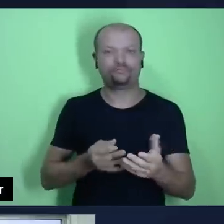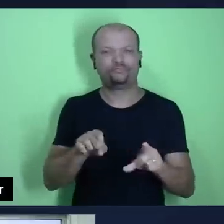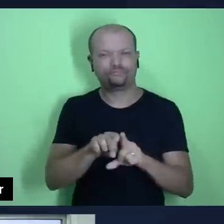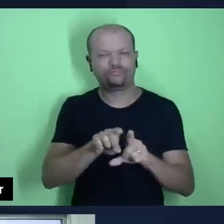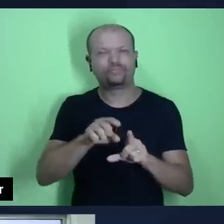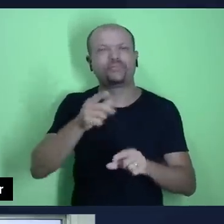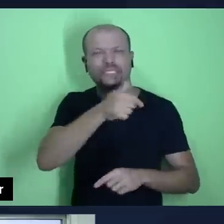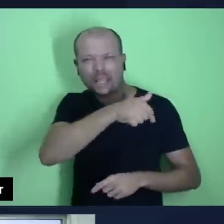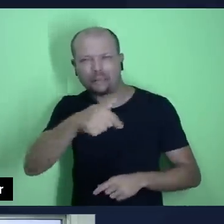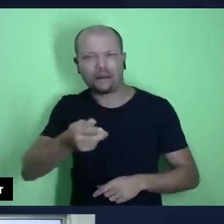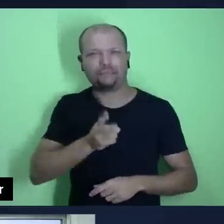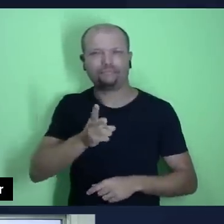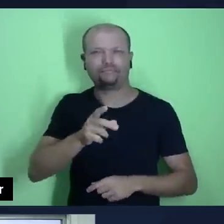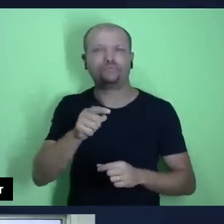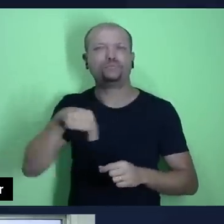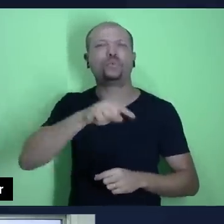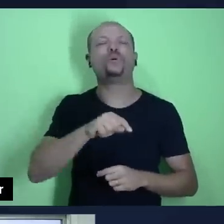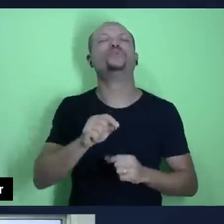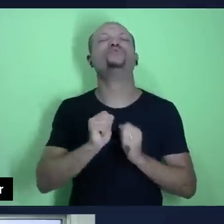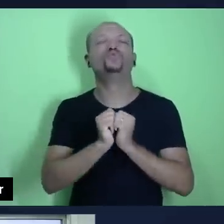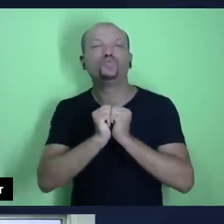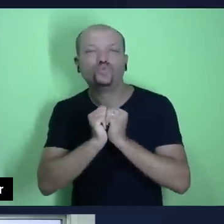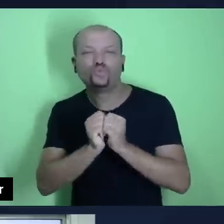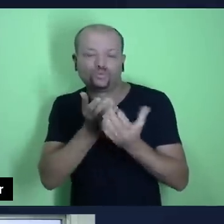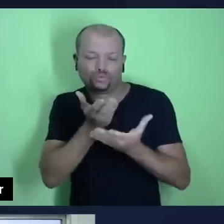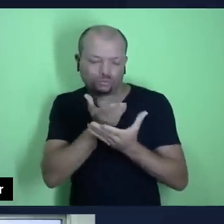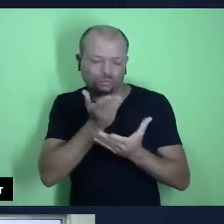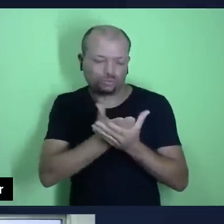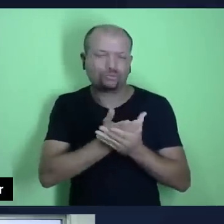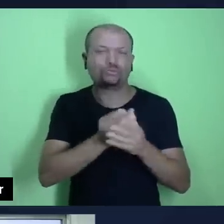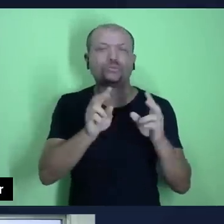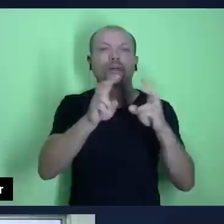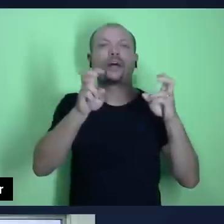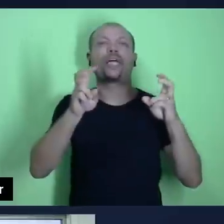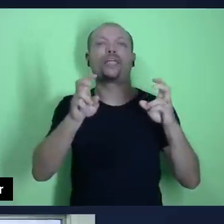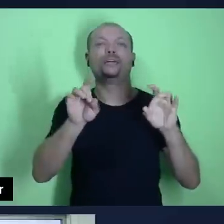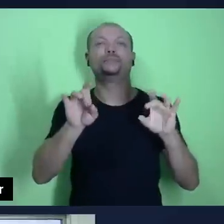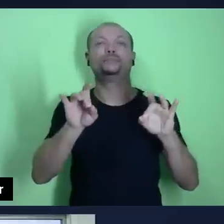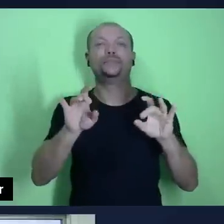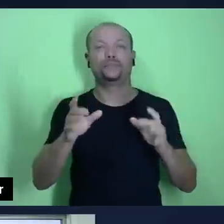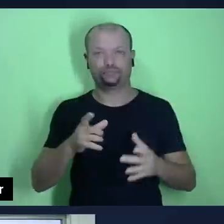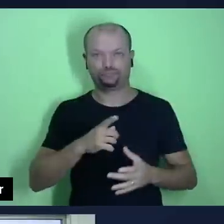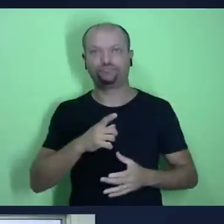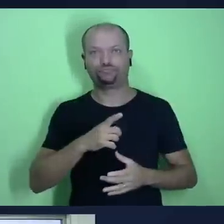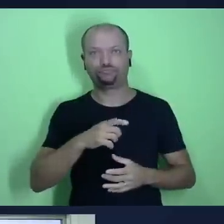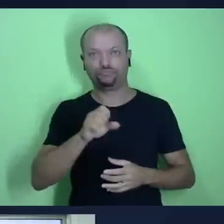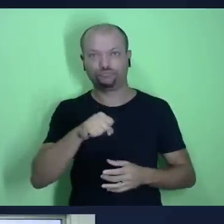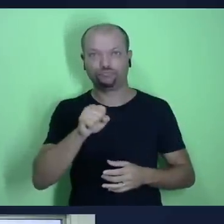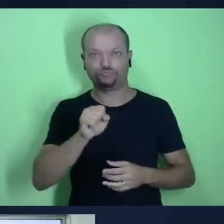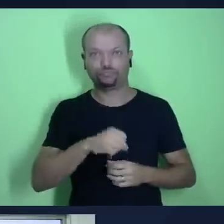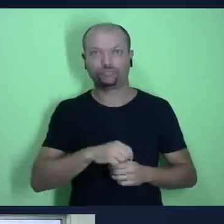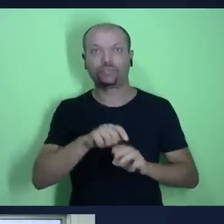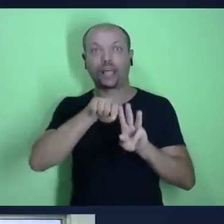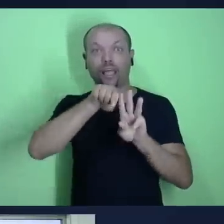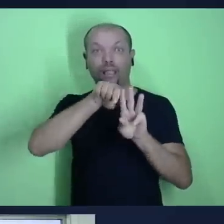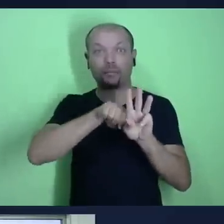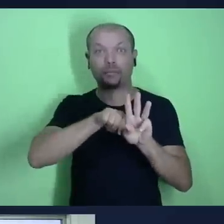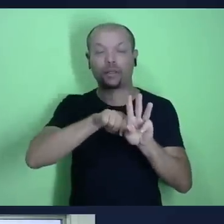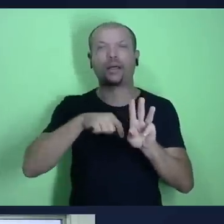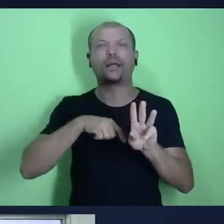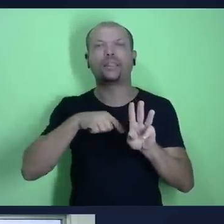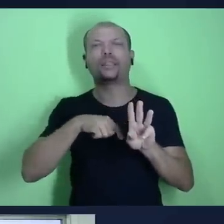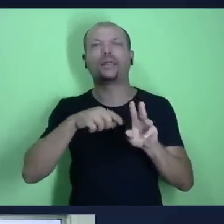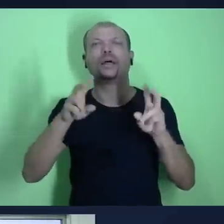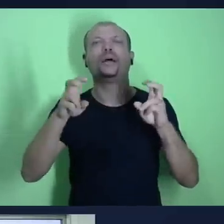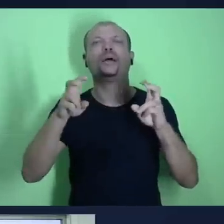semana estamos juntos estudando uma temática especial e este trimestre o tema geral,